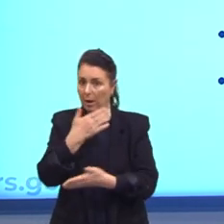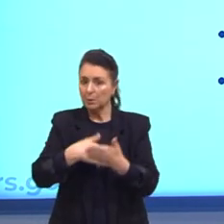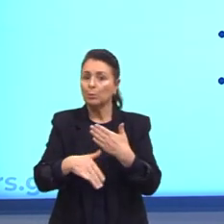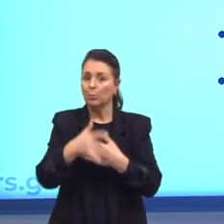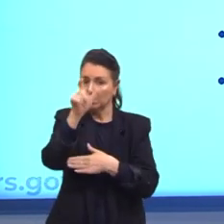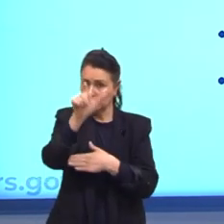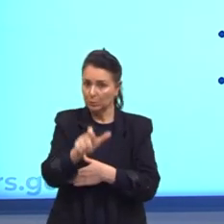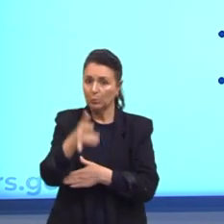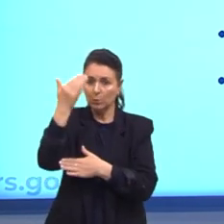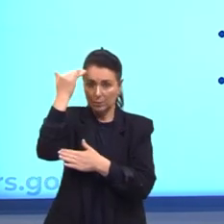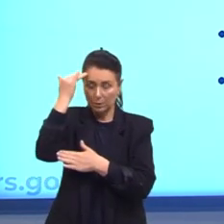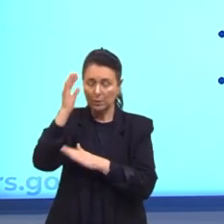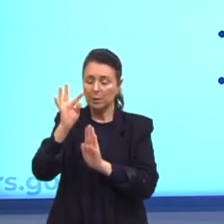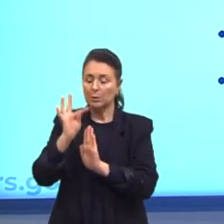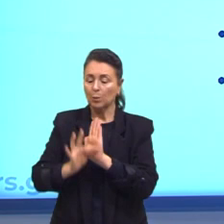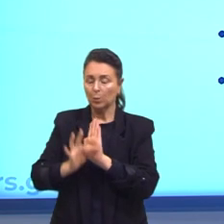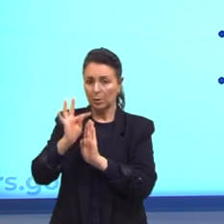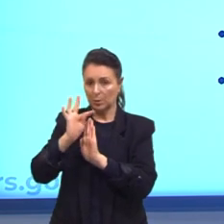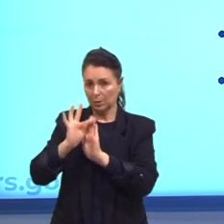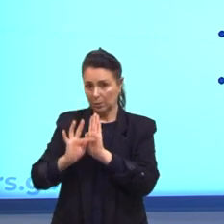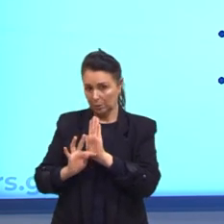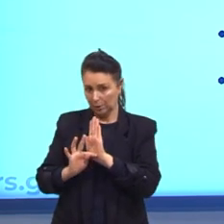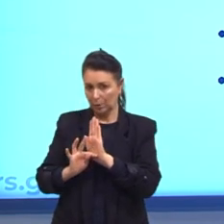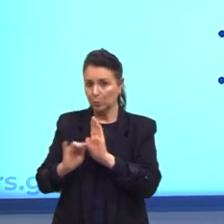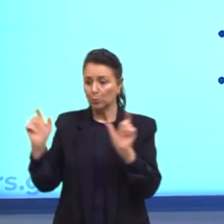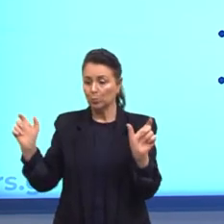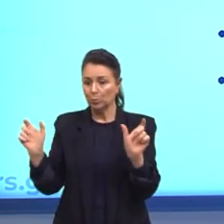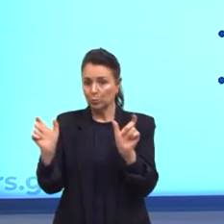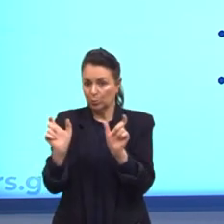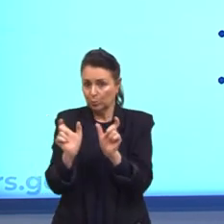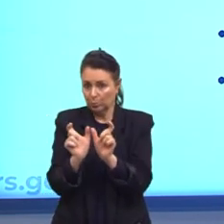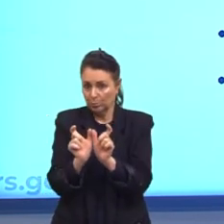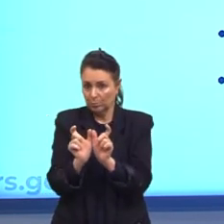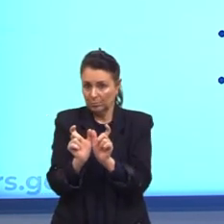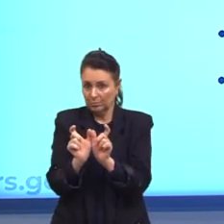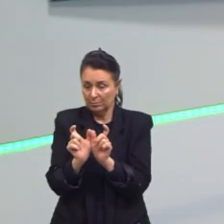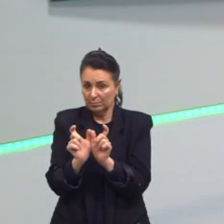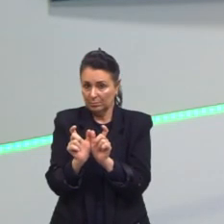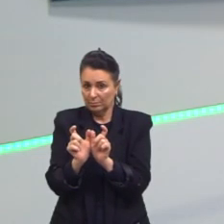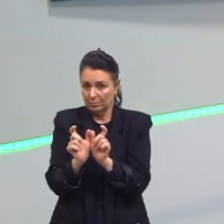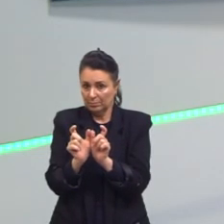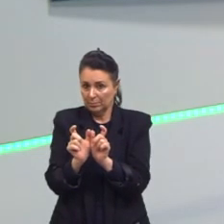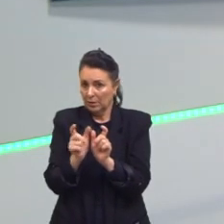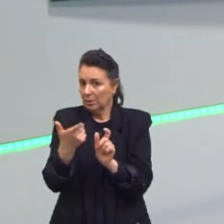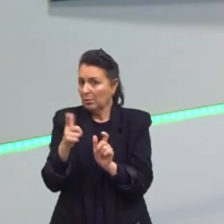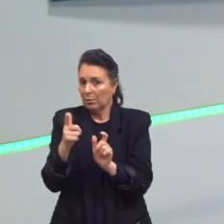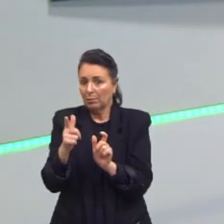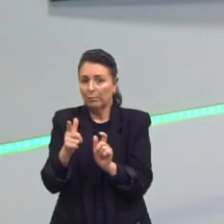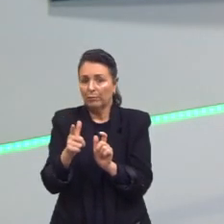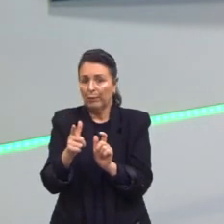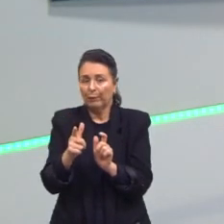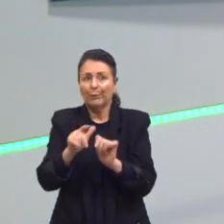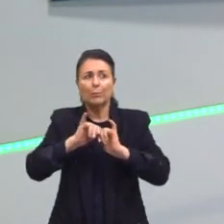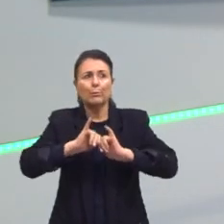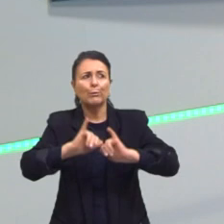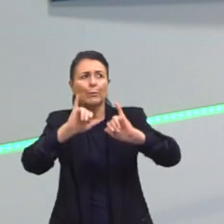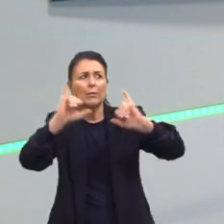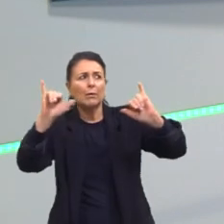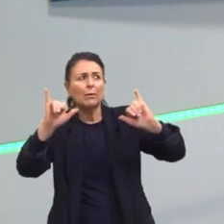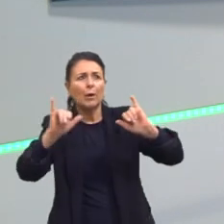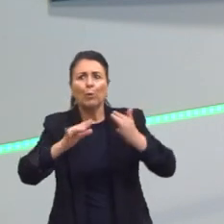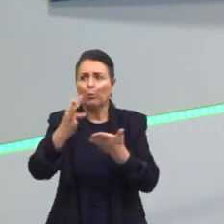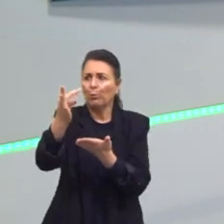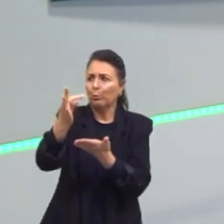Os textos, eles são relativamente curtos, tá? A gente não vai encontrar aí propagandas com textos